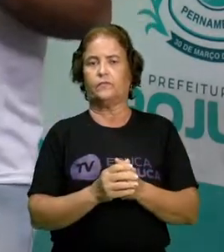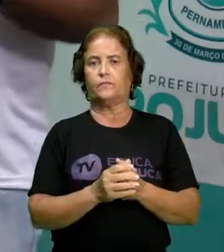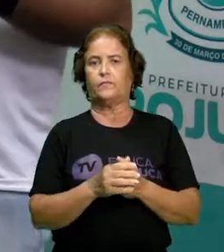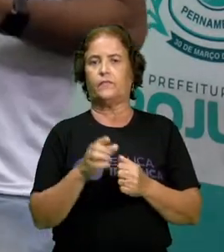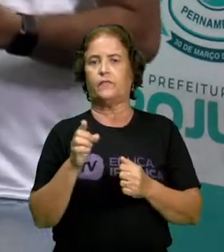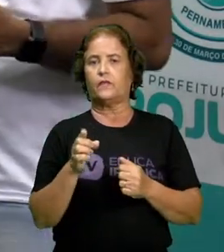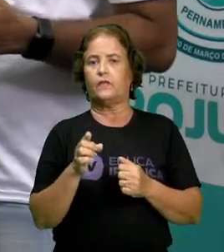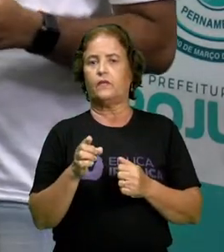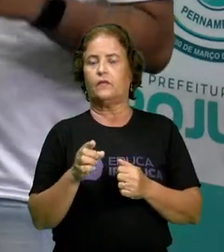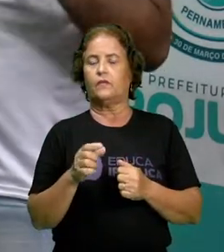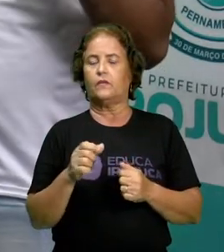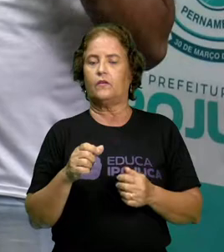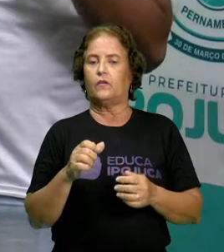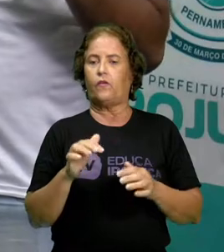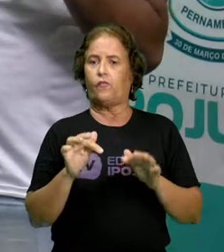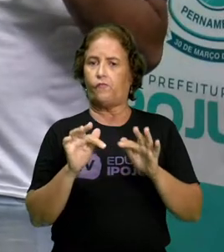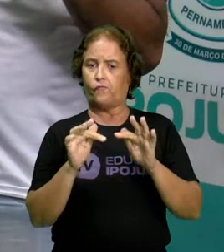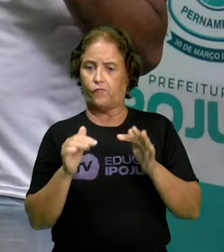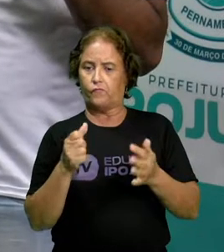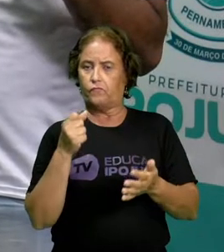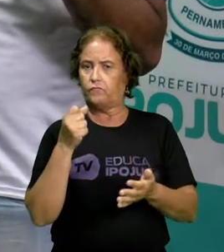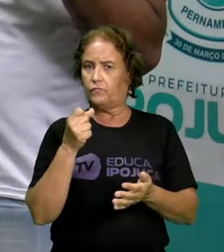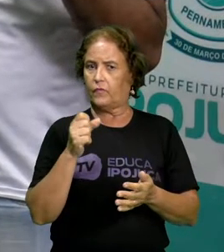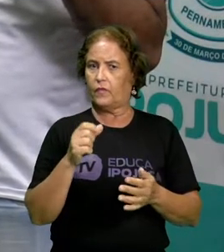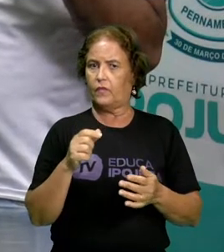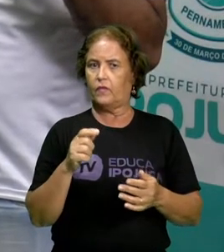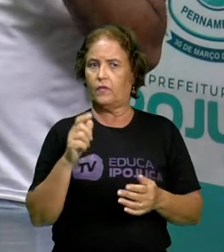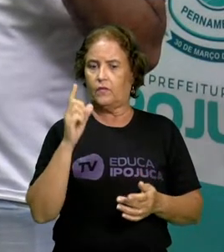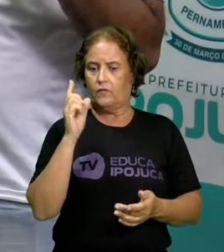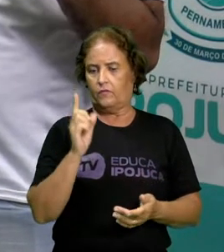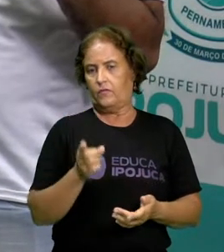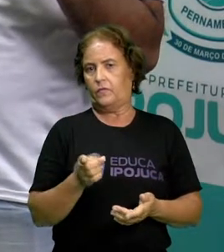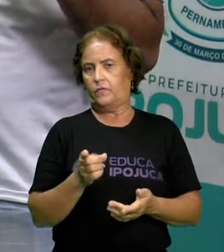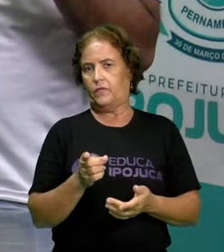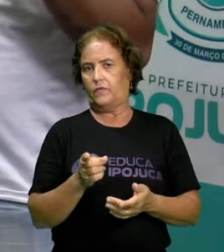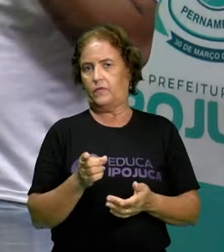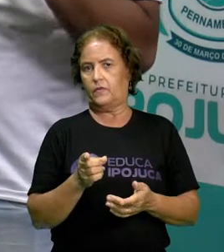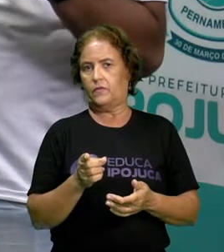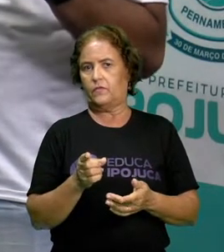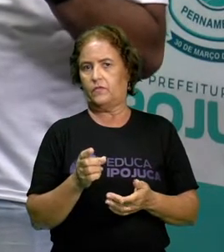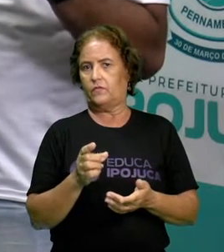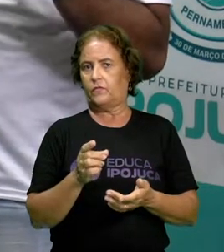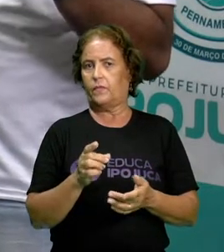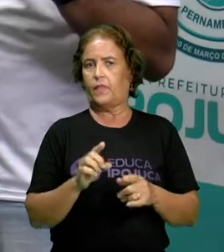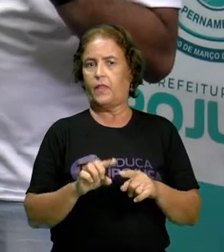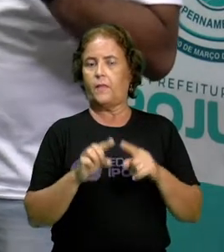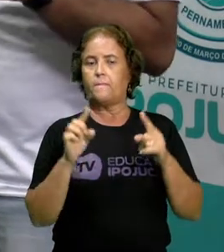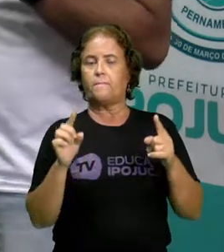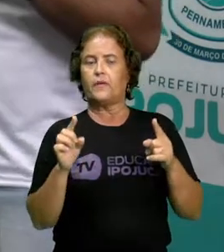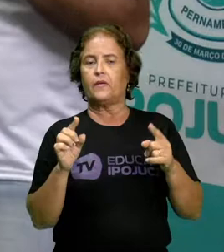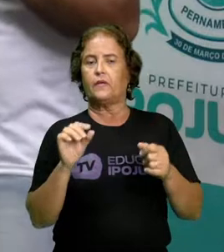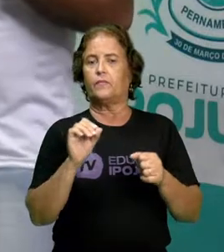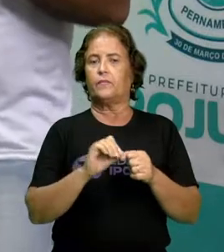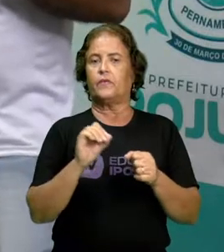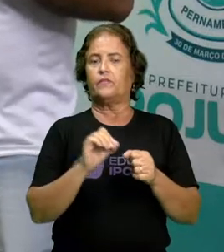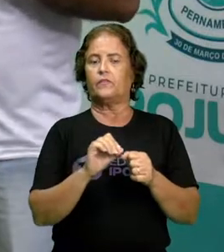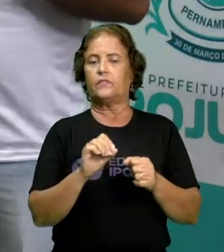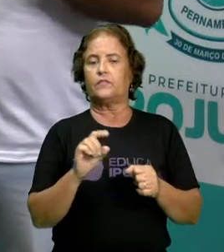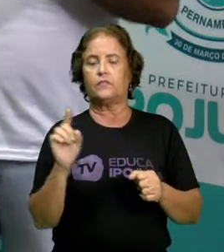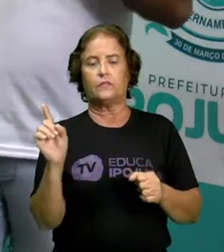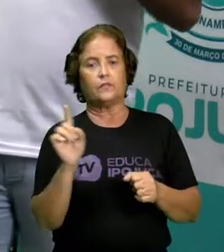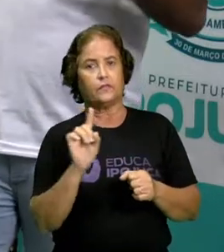afirmativa. Porém, para fazer a negativa, é mais fácil ainda do que a